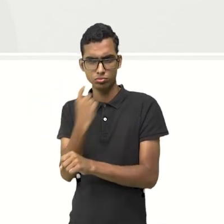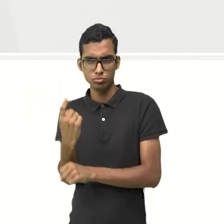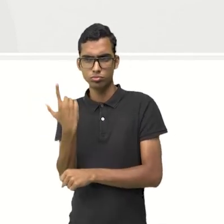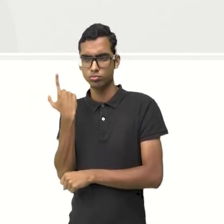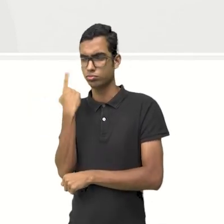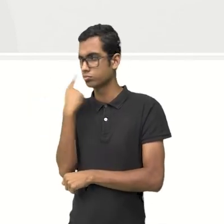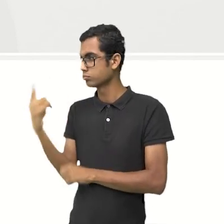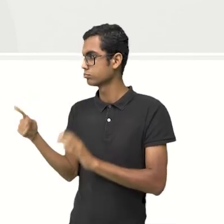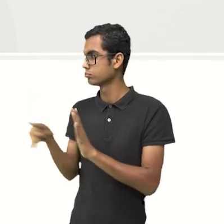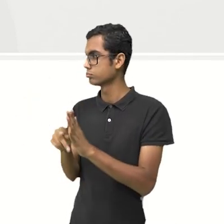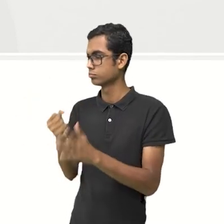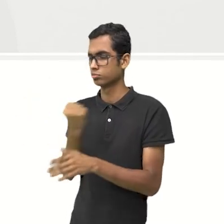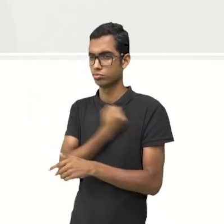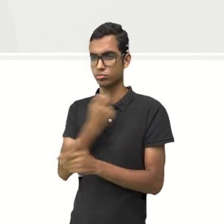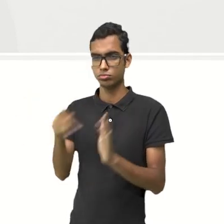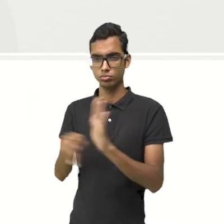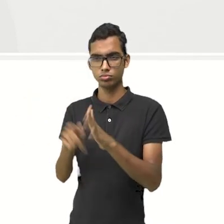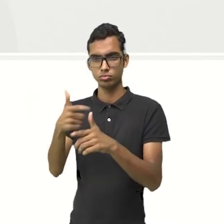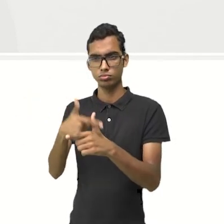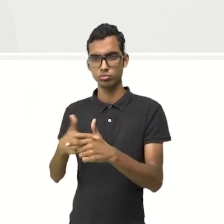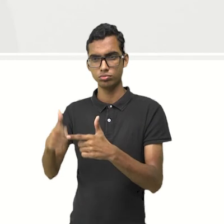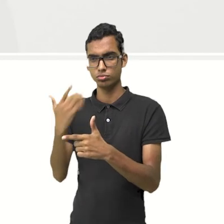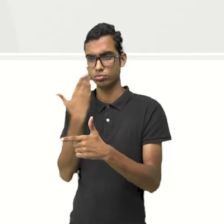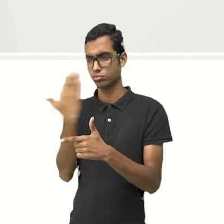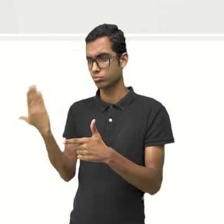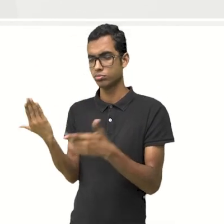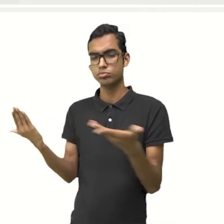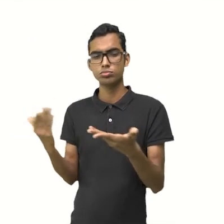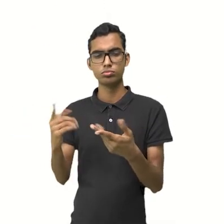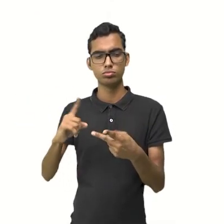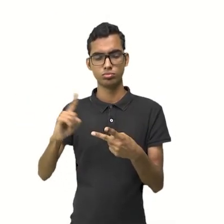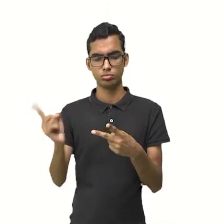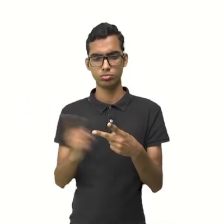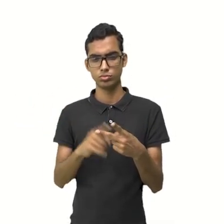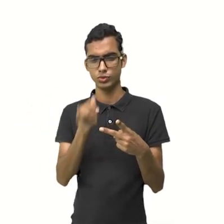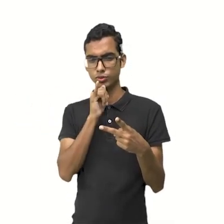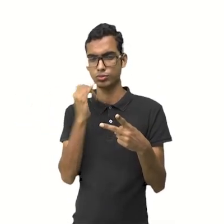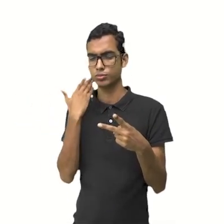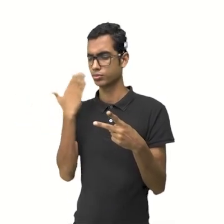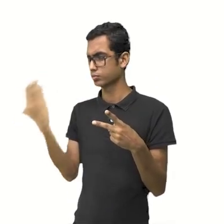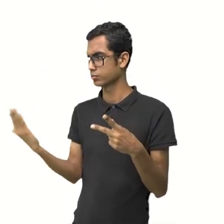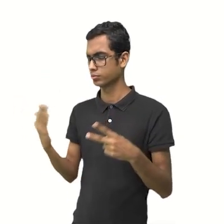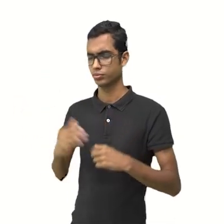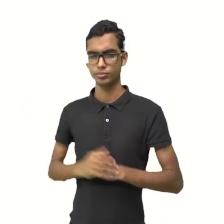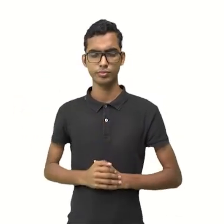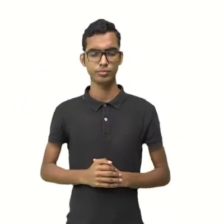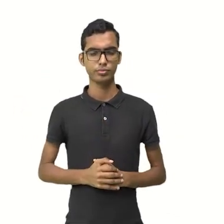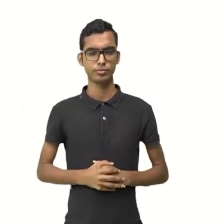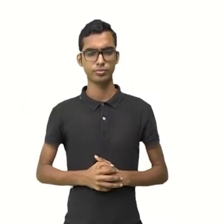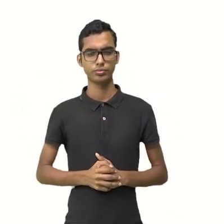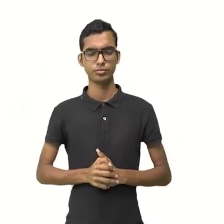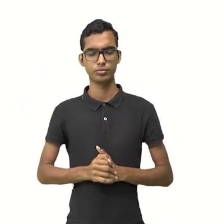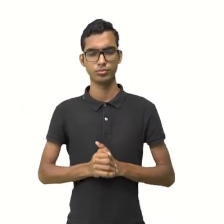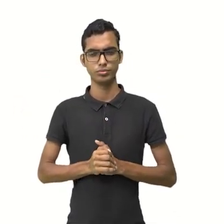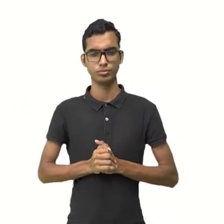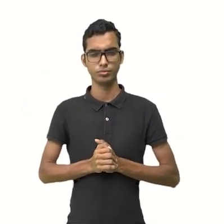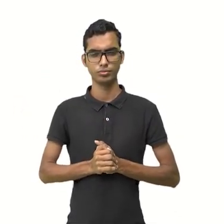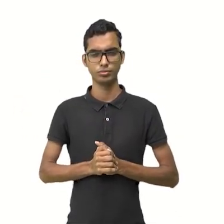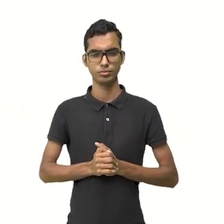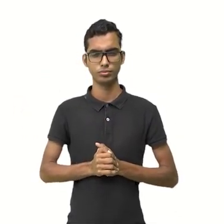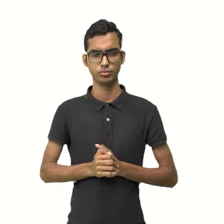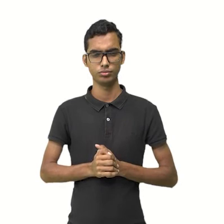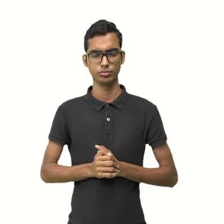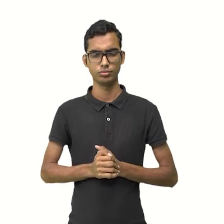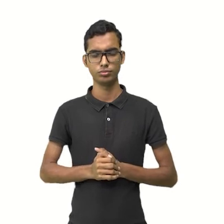É esse algoritmozinho da divisão. Então, vamos ver a segunda situação. Olha a segunda situação. Nessa segunda